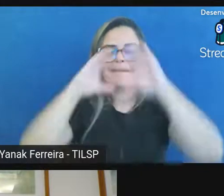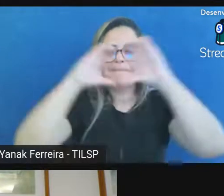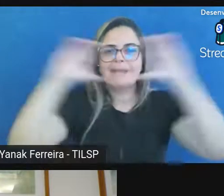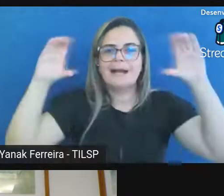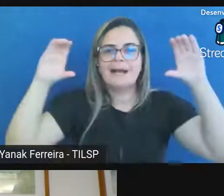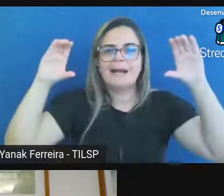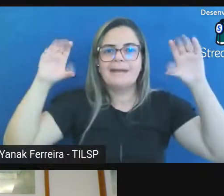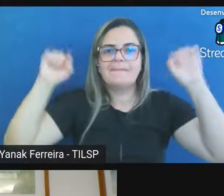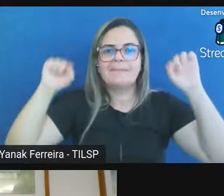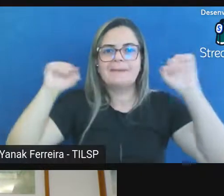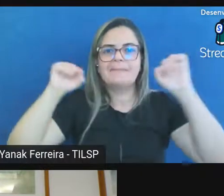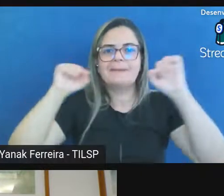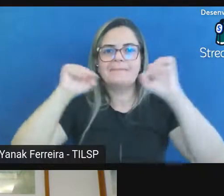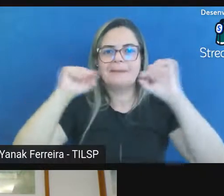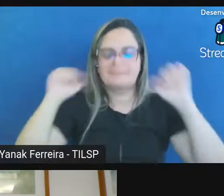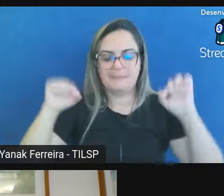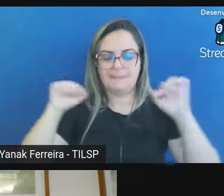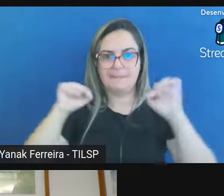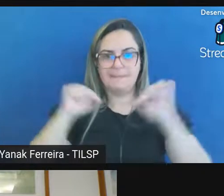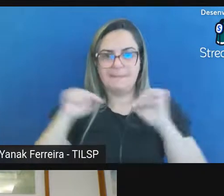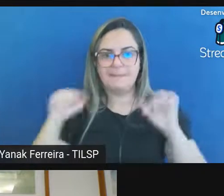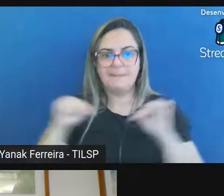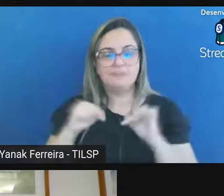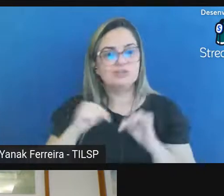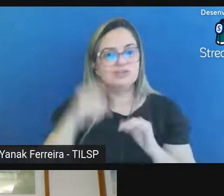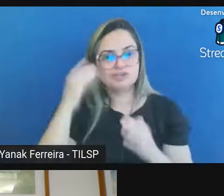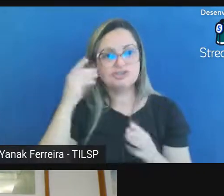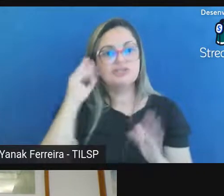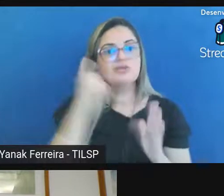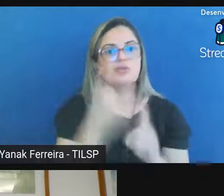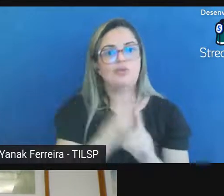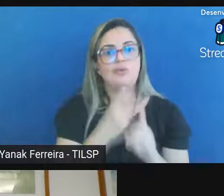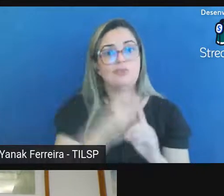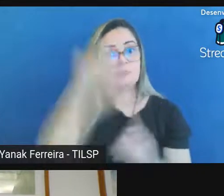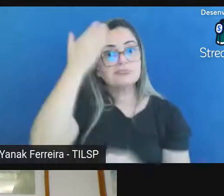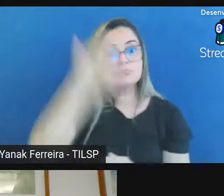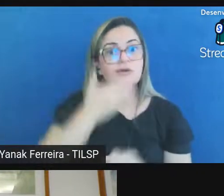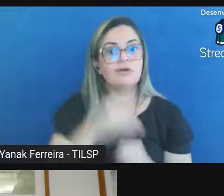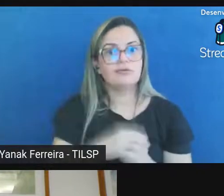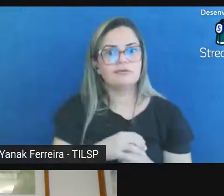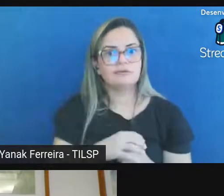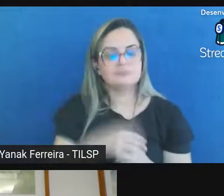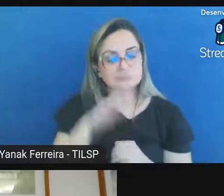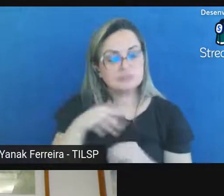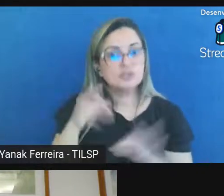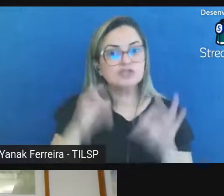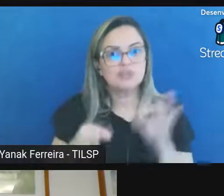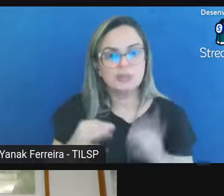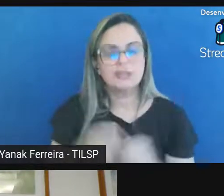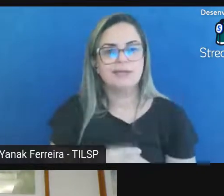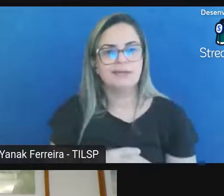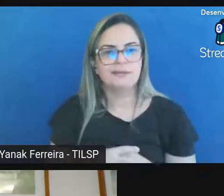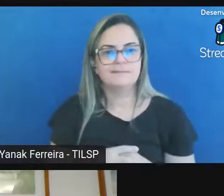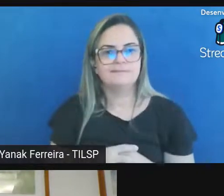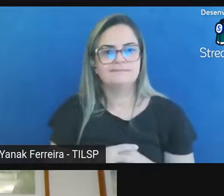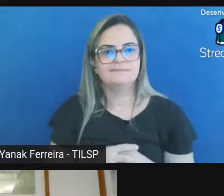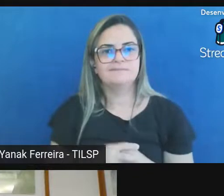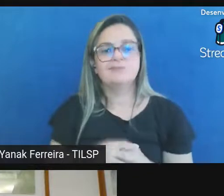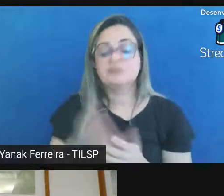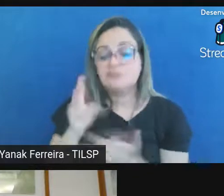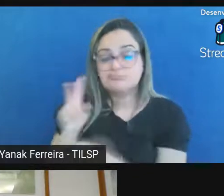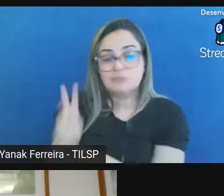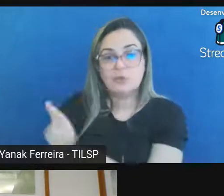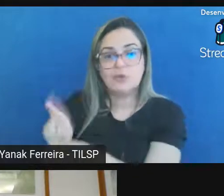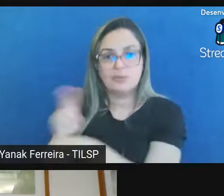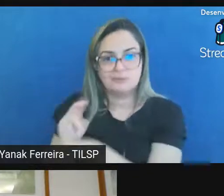encontra um referencial gigantesco no direito da prova no judicial a manutenção da cadeia de